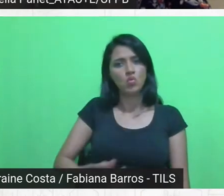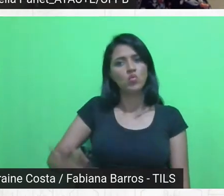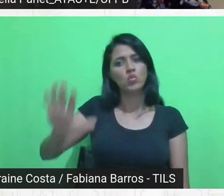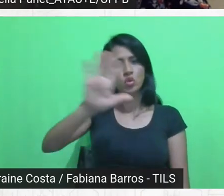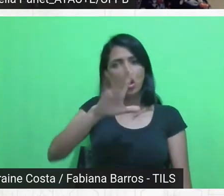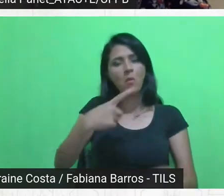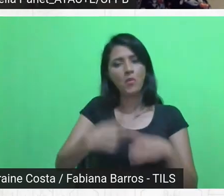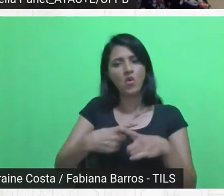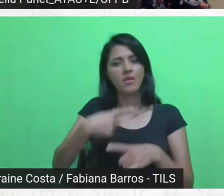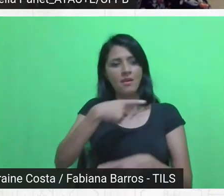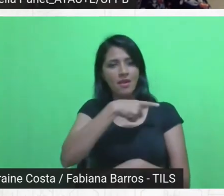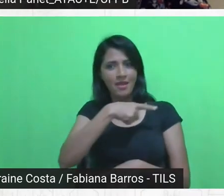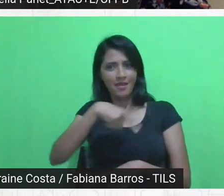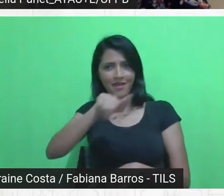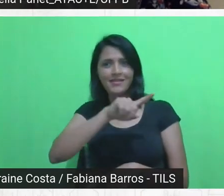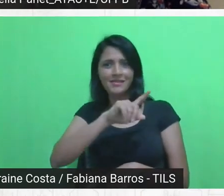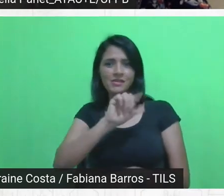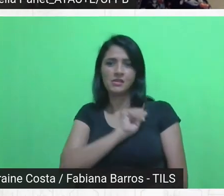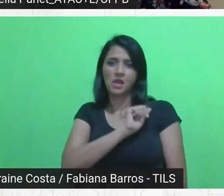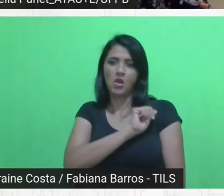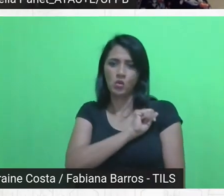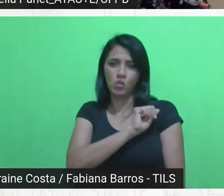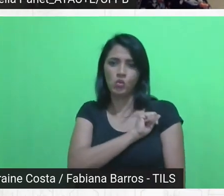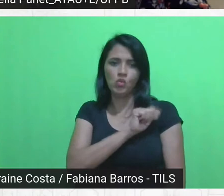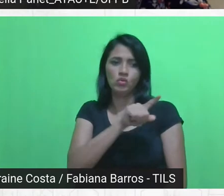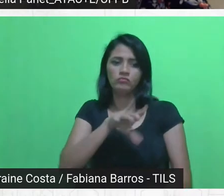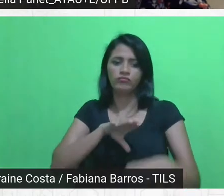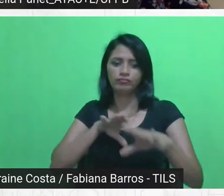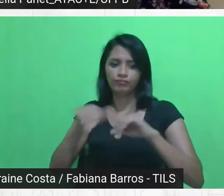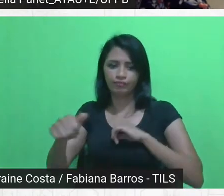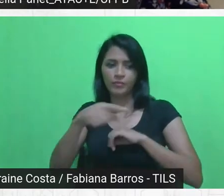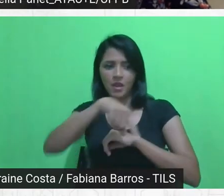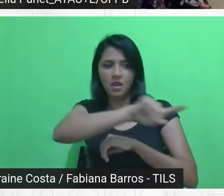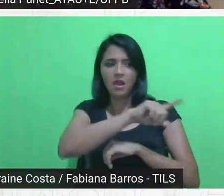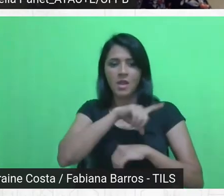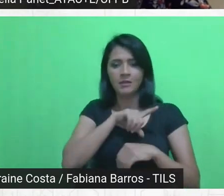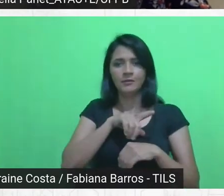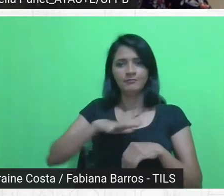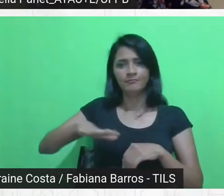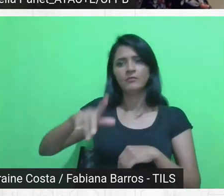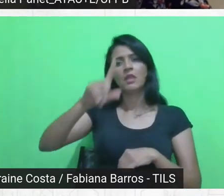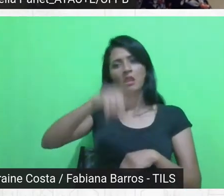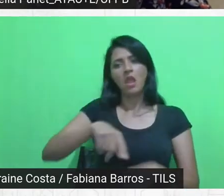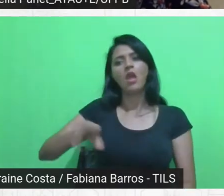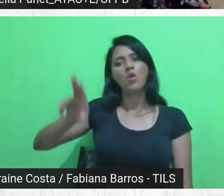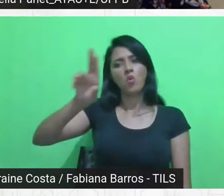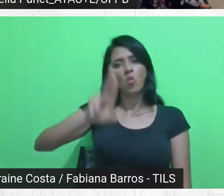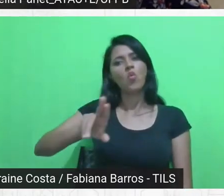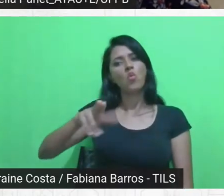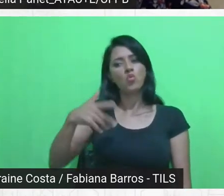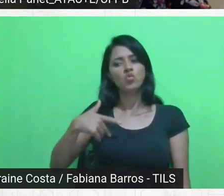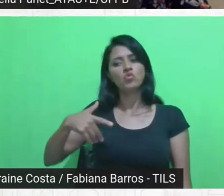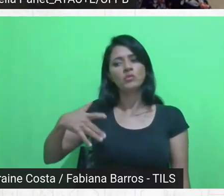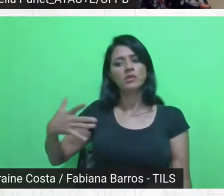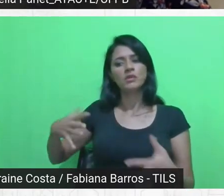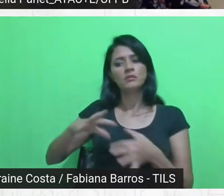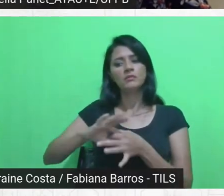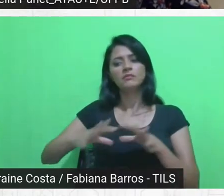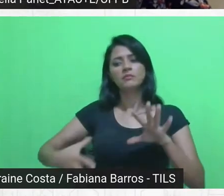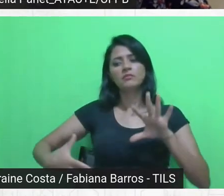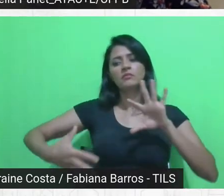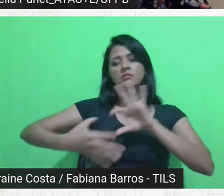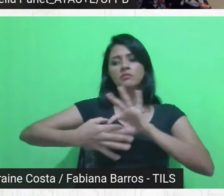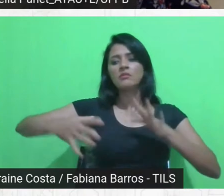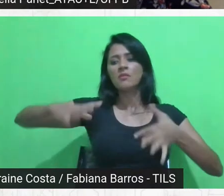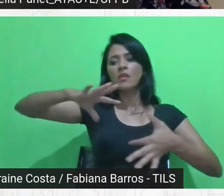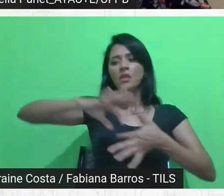formandos, eles acabam sendo muito úteis, né, nessa rede de assistência